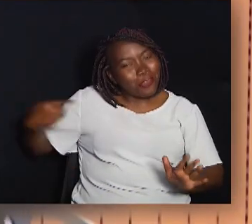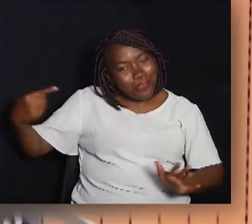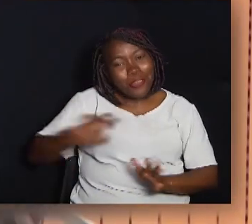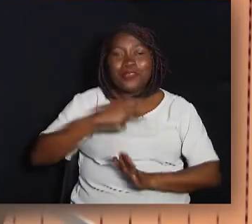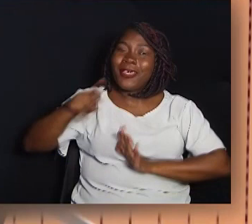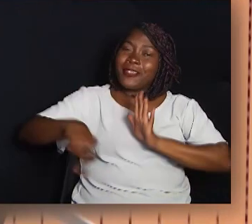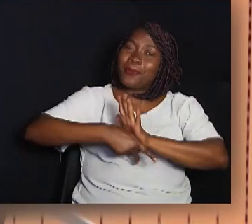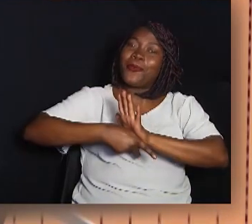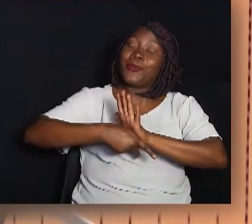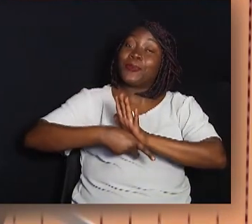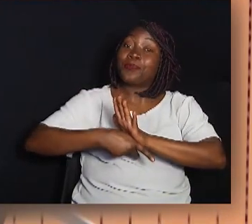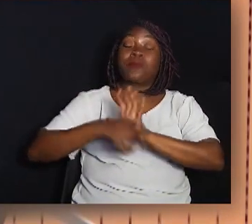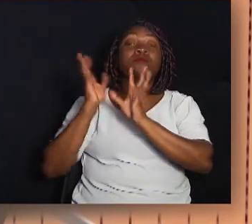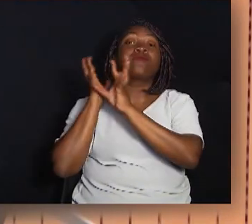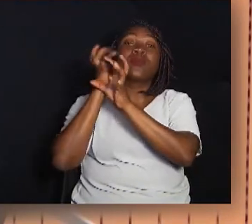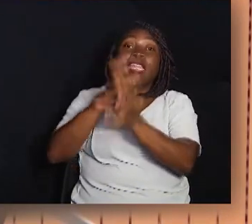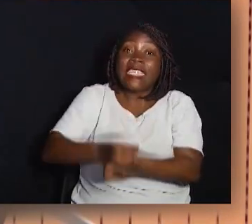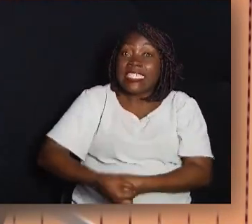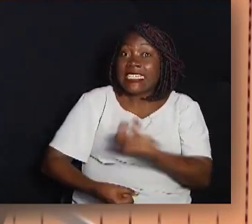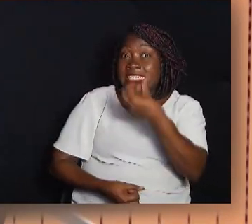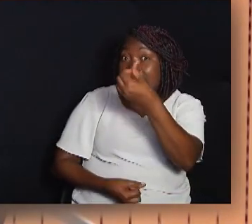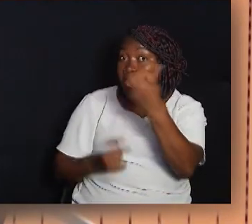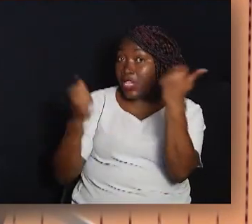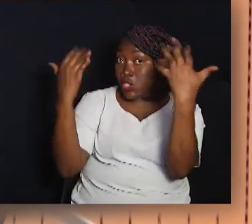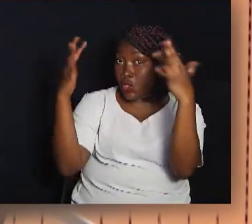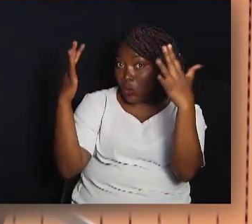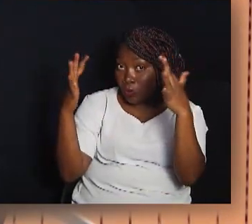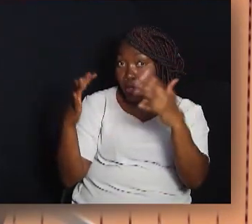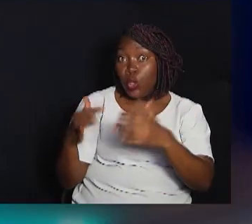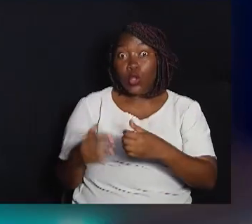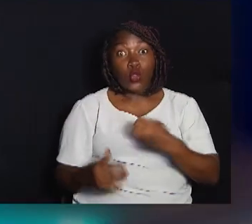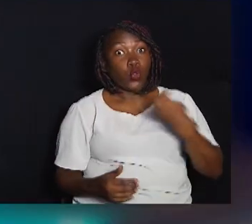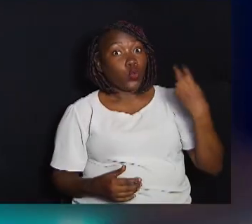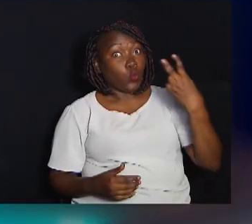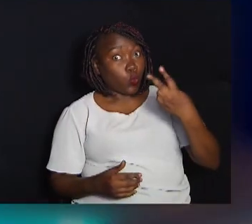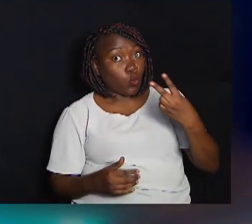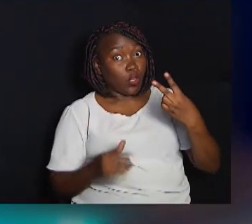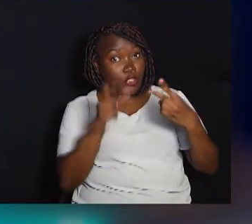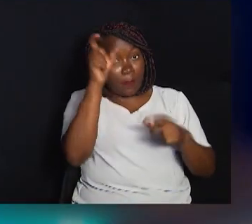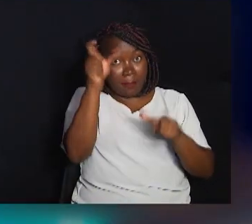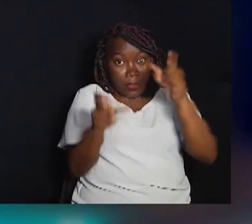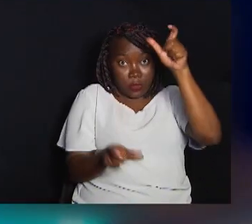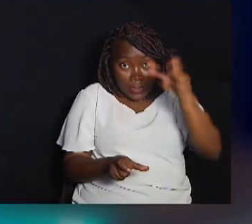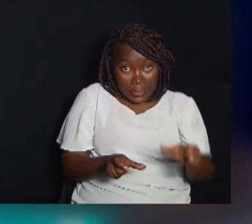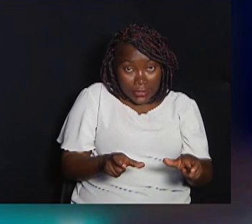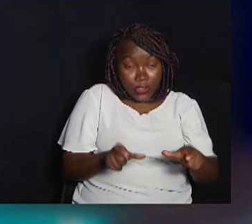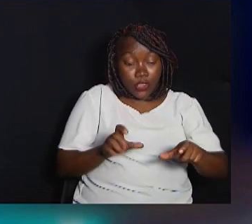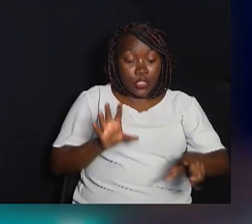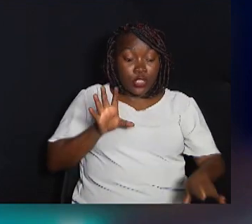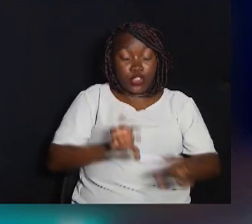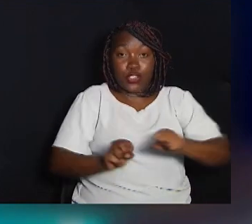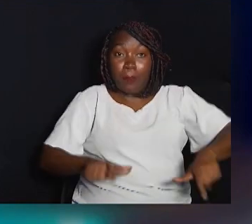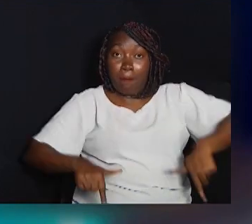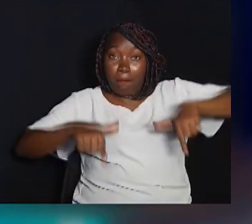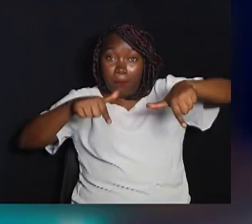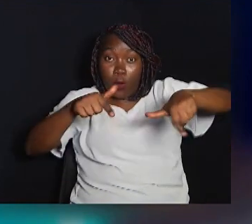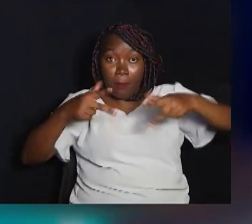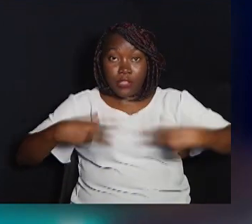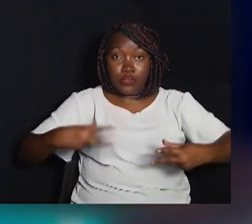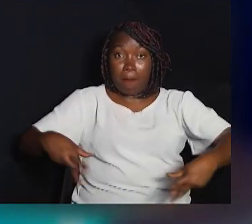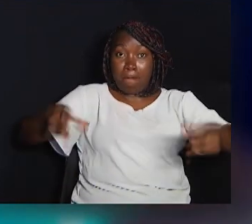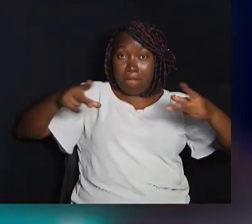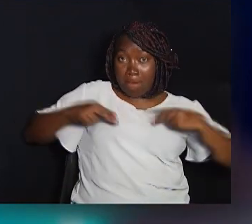Ao todo foram seis honrarias Duas personalidades receberam o diploma de mérito digno de honra Pastor João